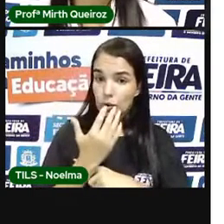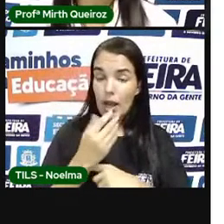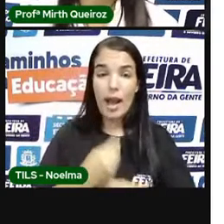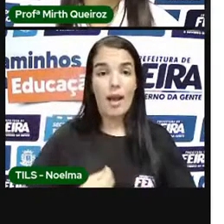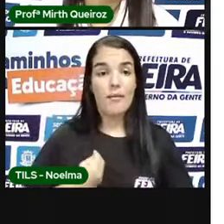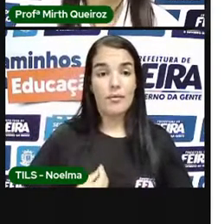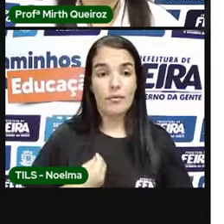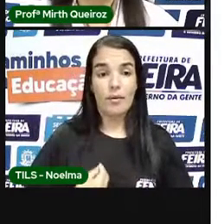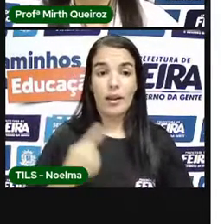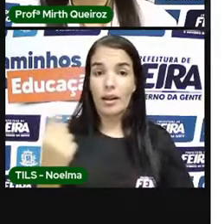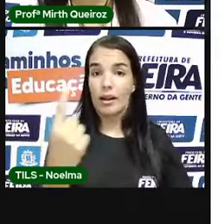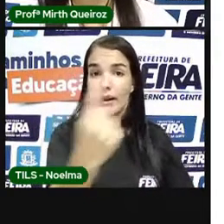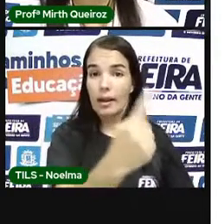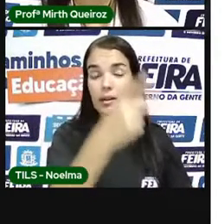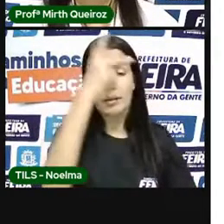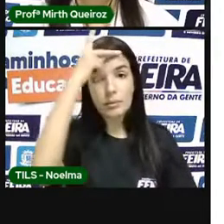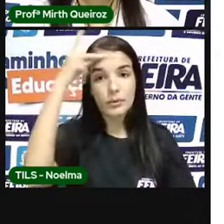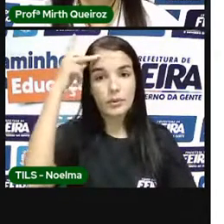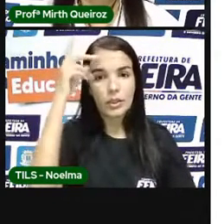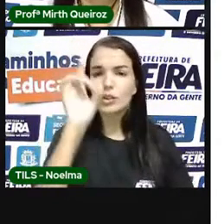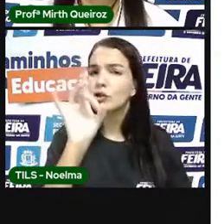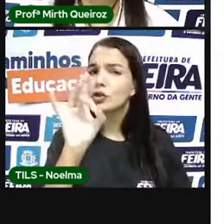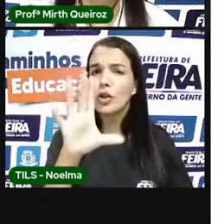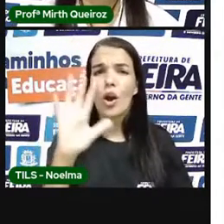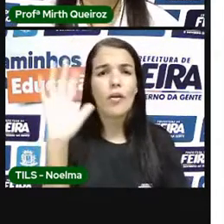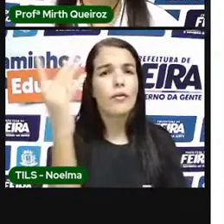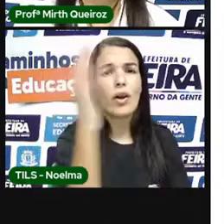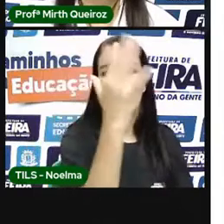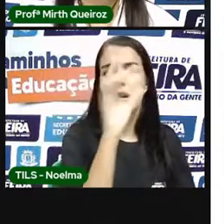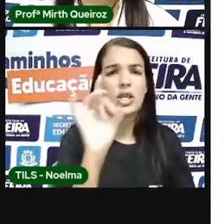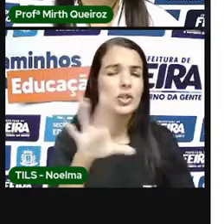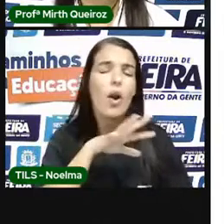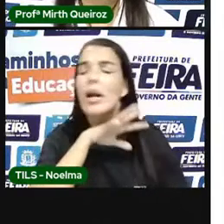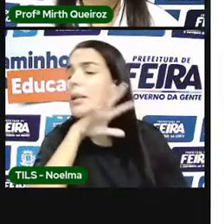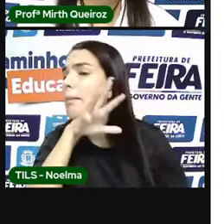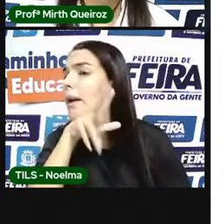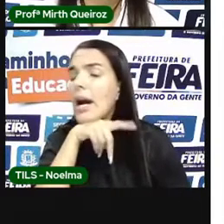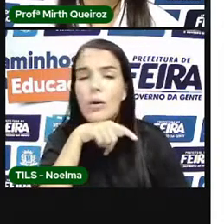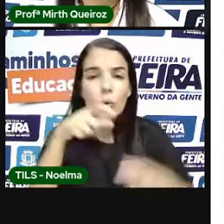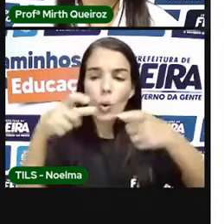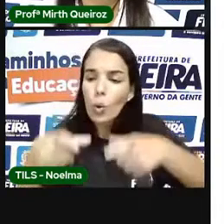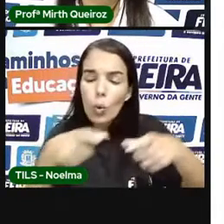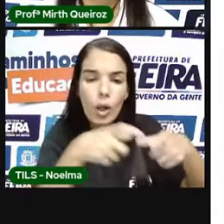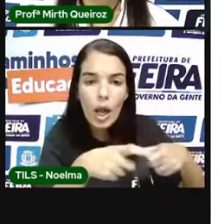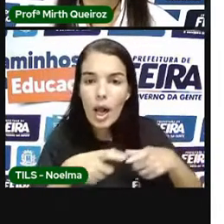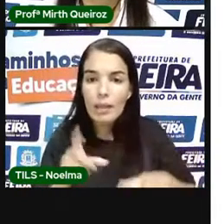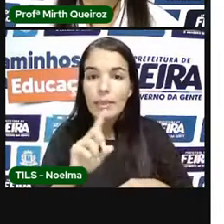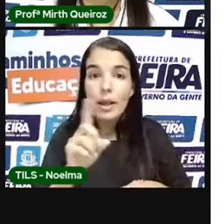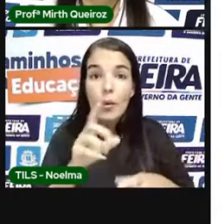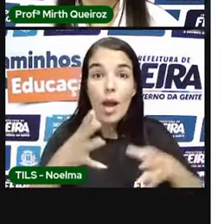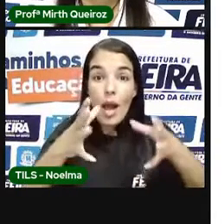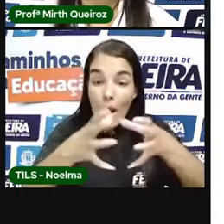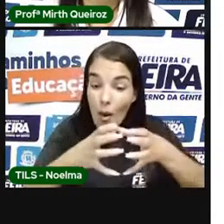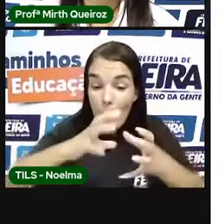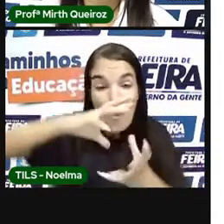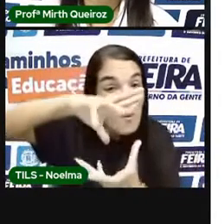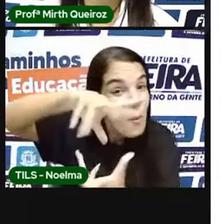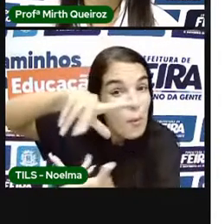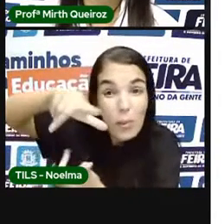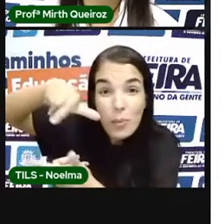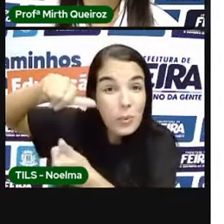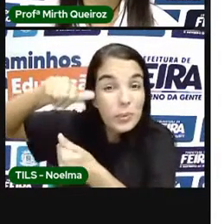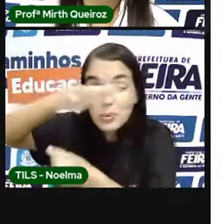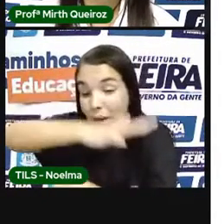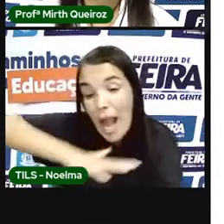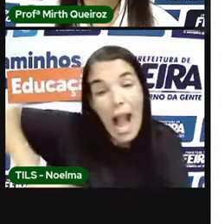natureza Não é só uma floresta Todo lugar em que a gente viva É chamado de meio